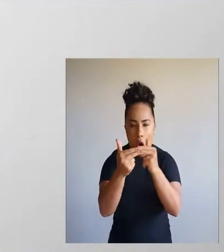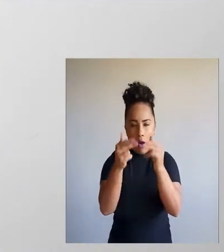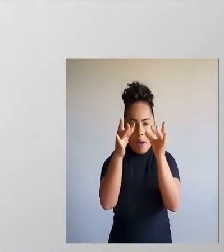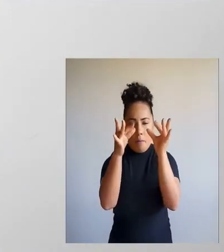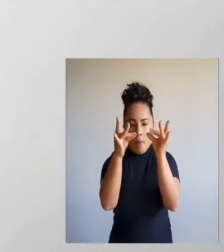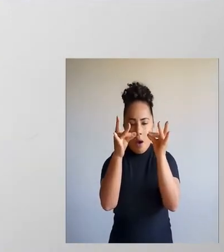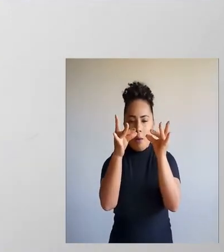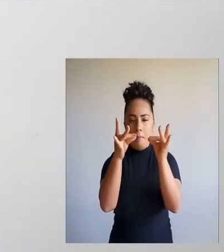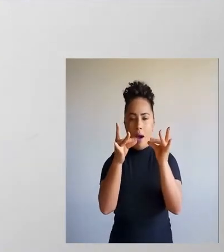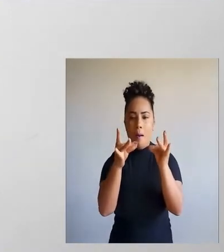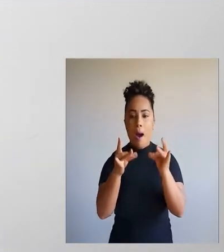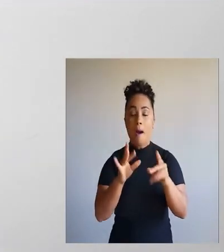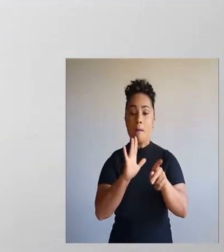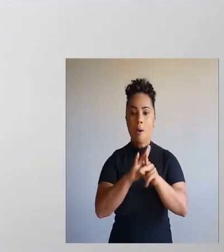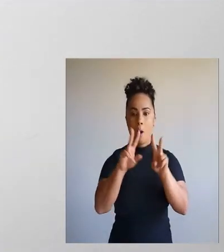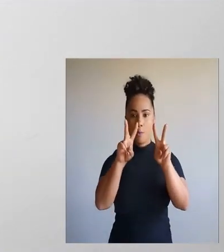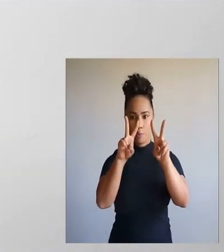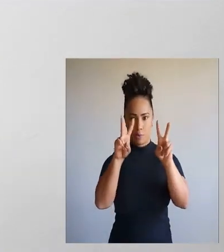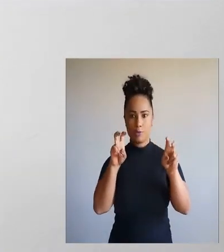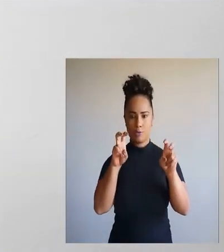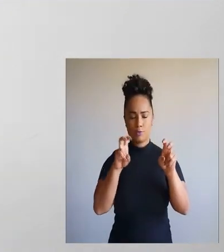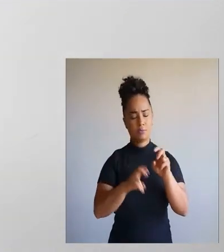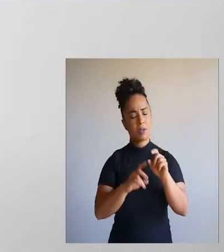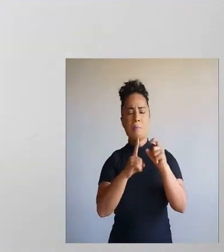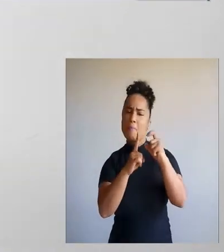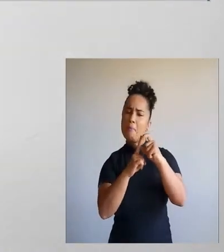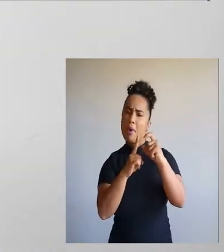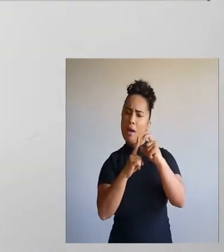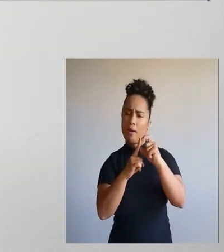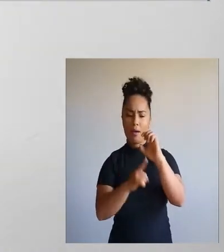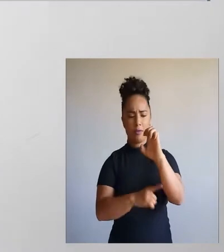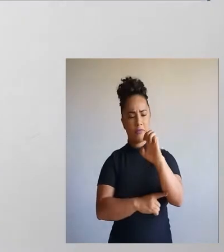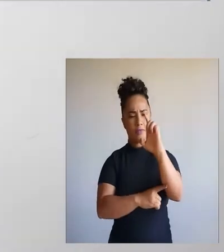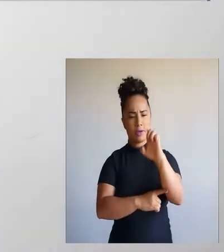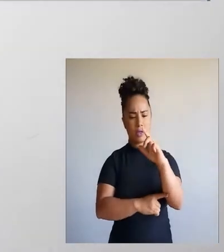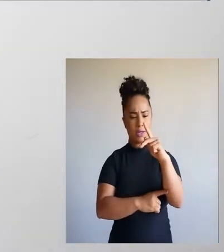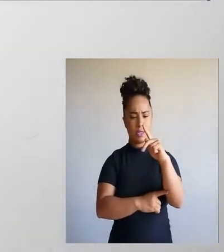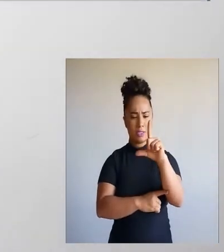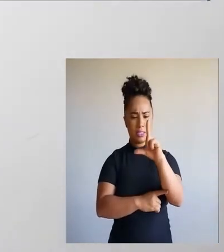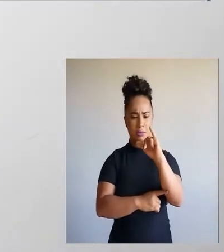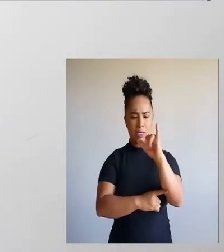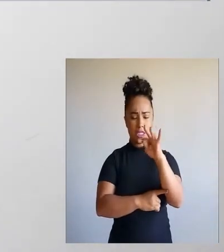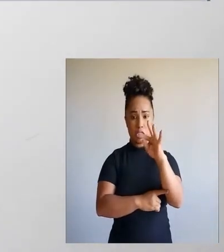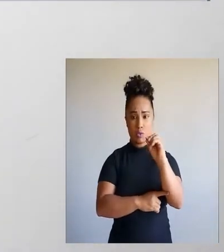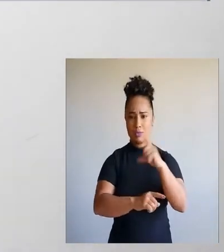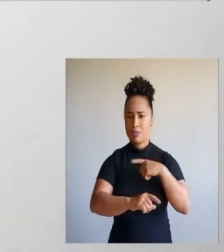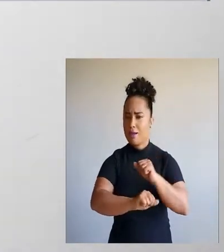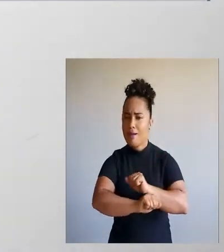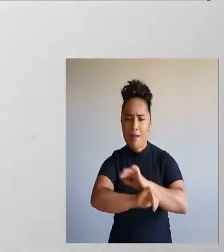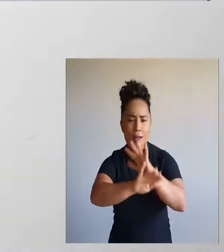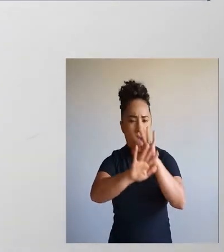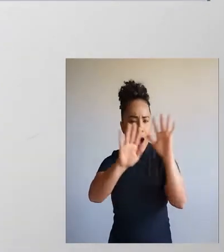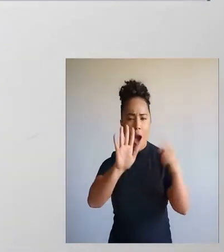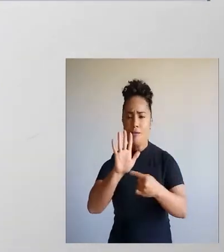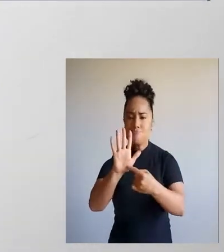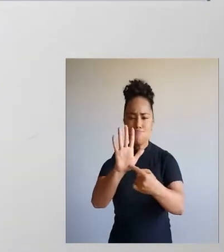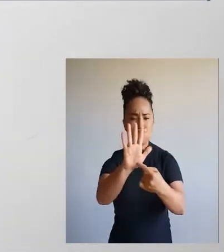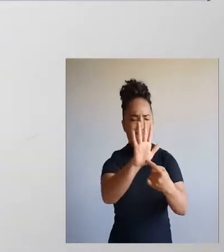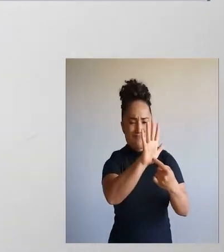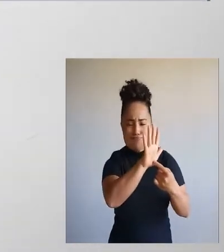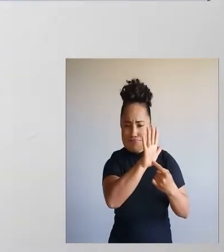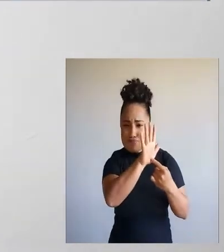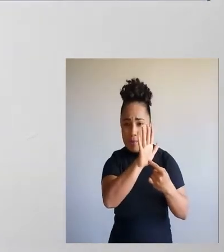dados sobre os assuntos assuntos. E explícitas. O que é explícito? É algo claro, expresso,